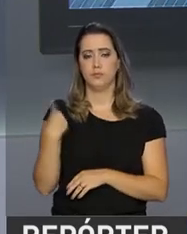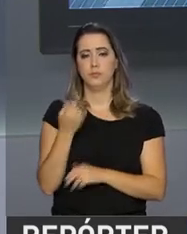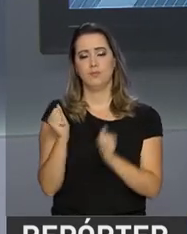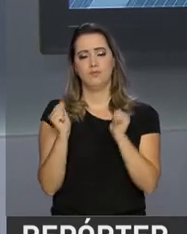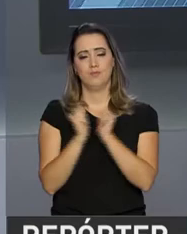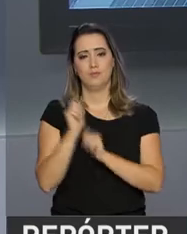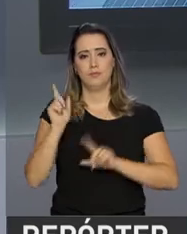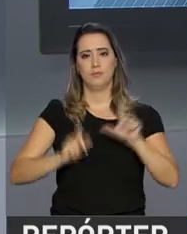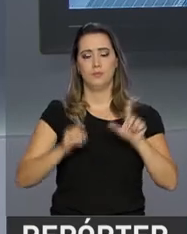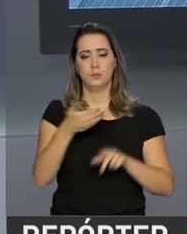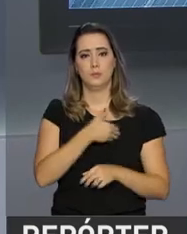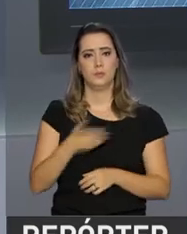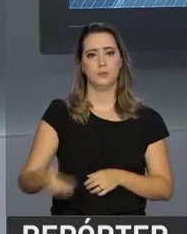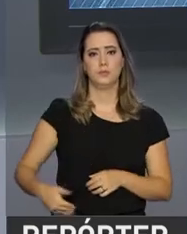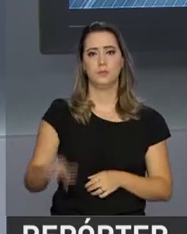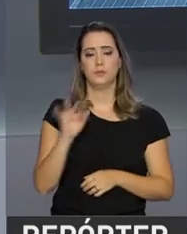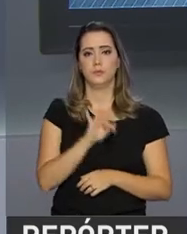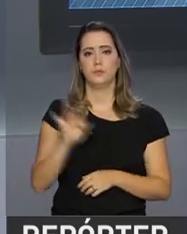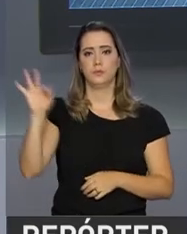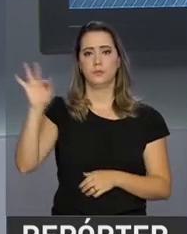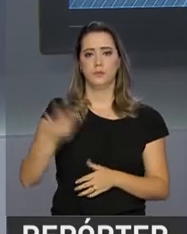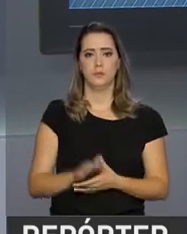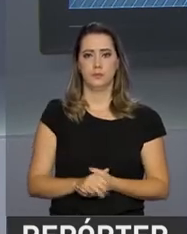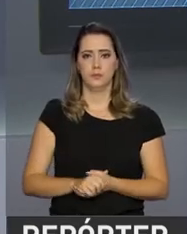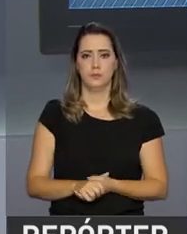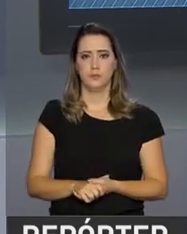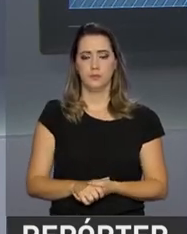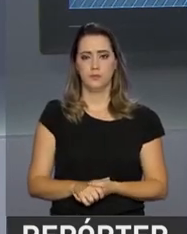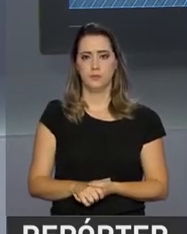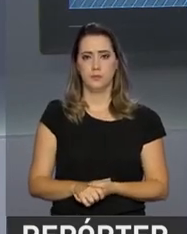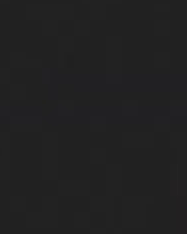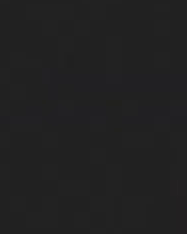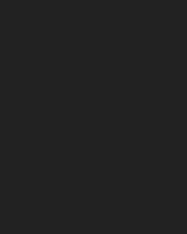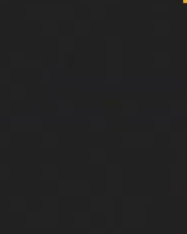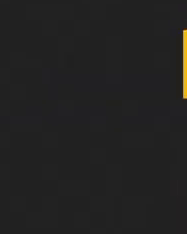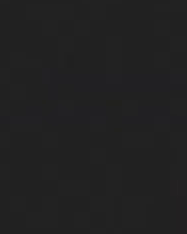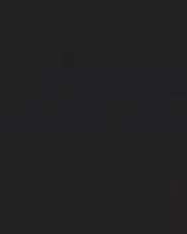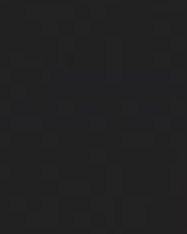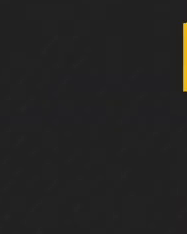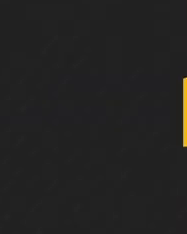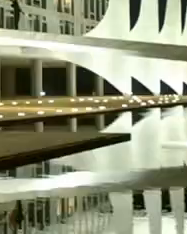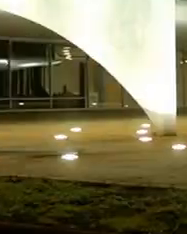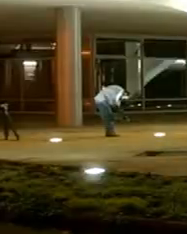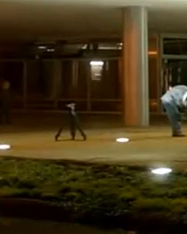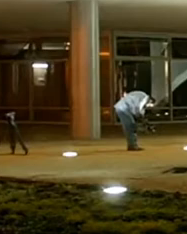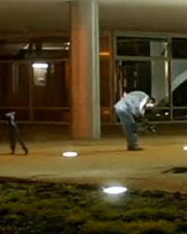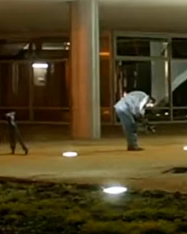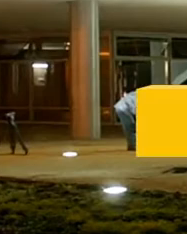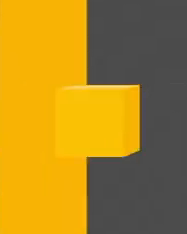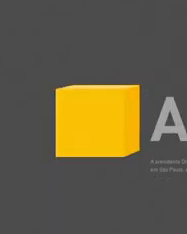Continue com a gente aqui na NBR, a TV do Governo Federal. Tchau. Tchau.